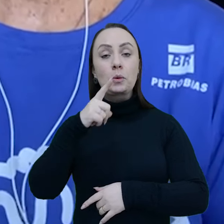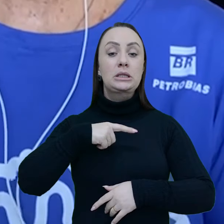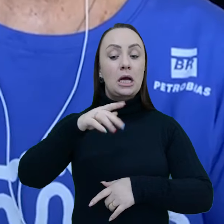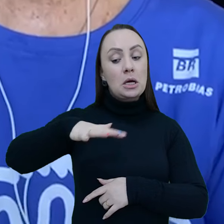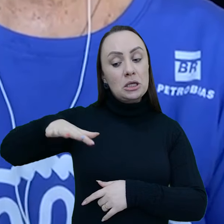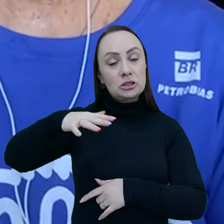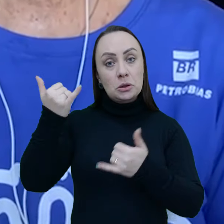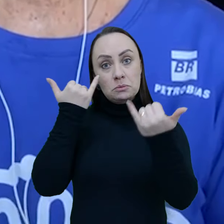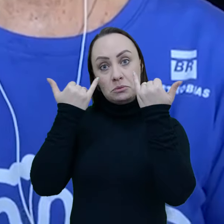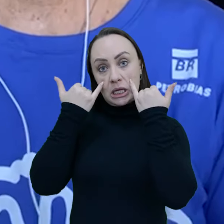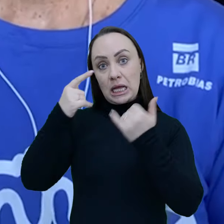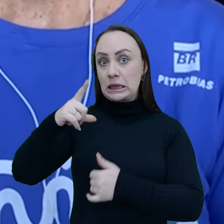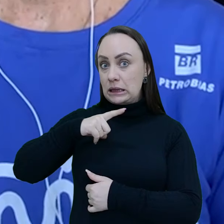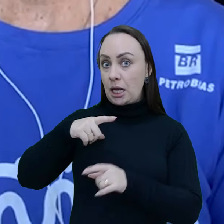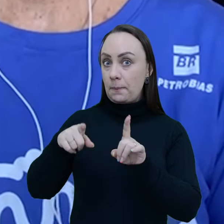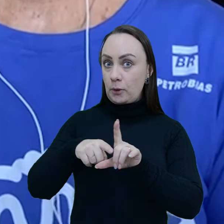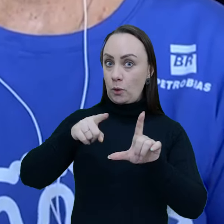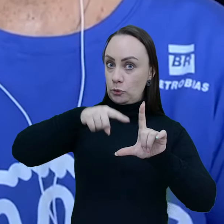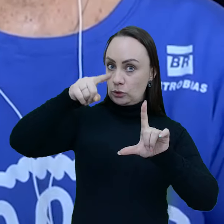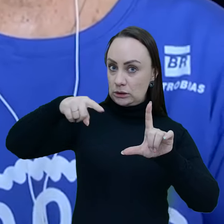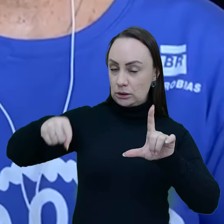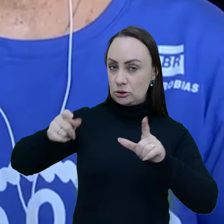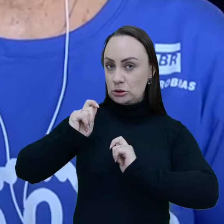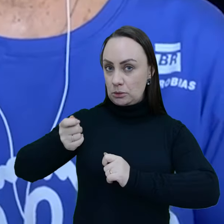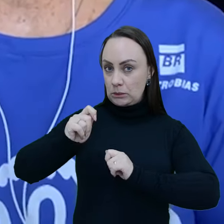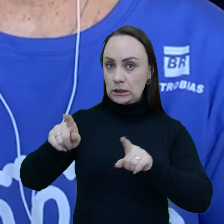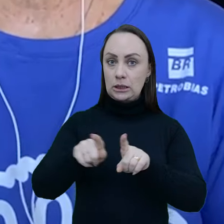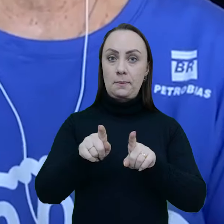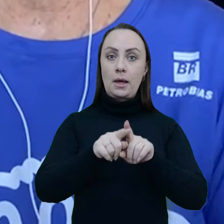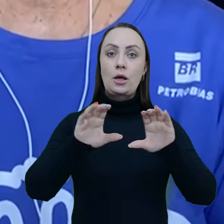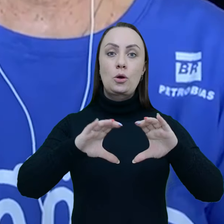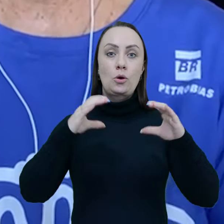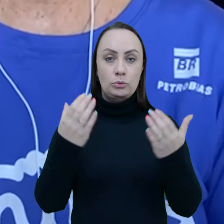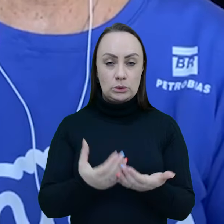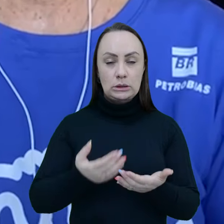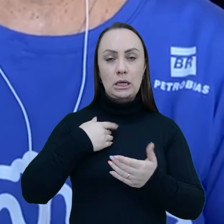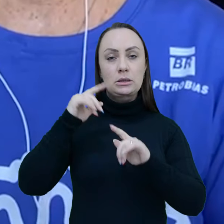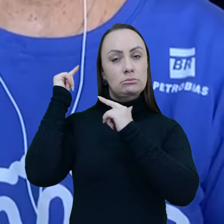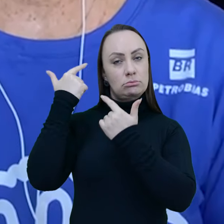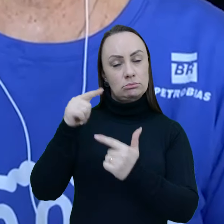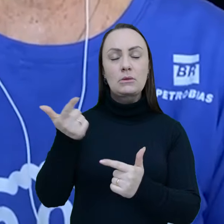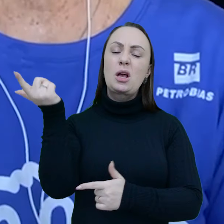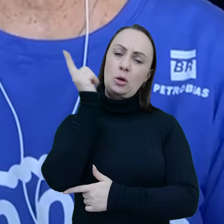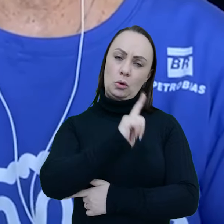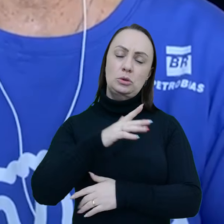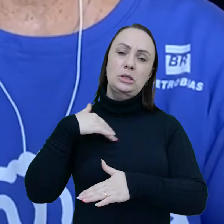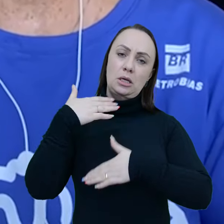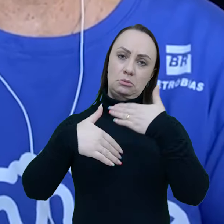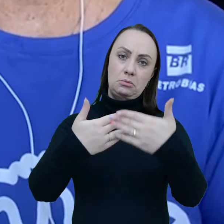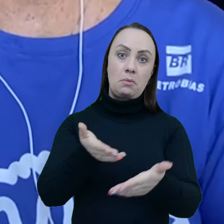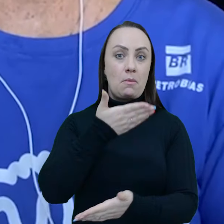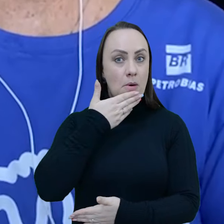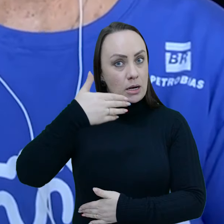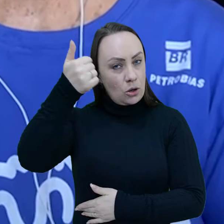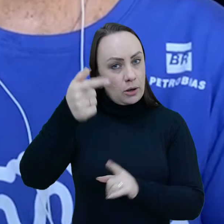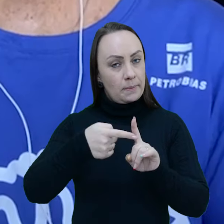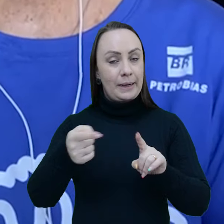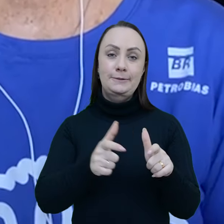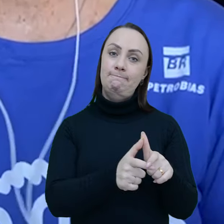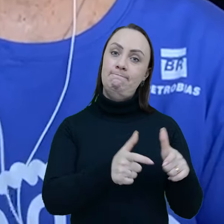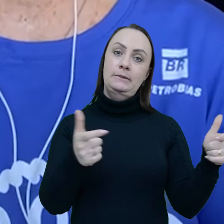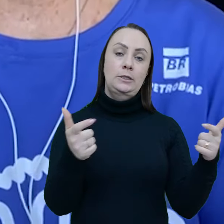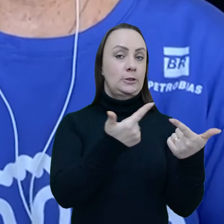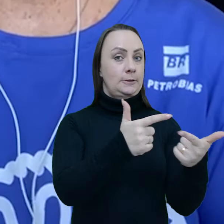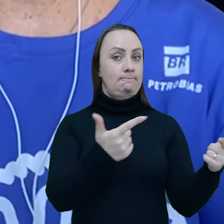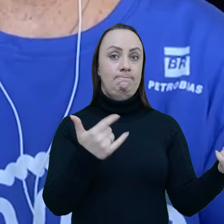informações, tanto de estatística pesqueira, como das comunidades tradicionais, então a gestão consegue caminhar um pouco melhor. Mas, para uma